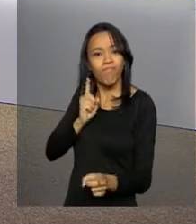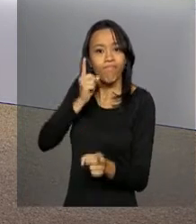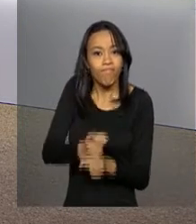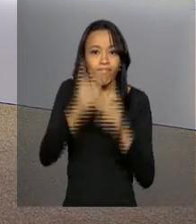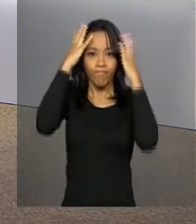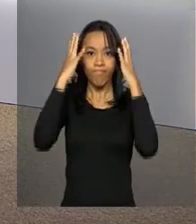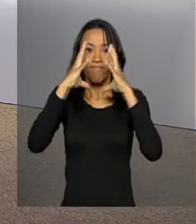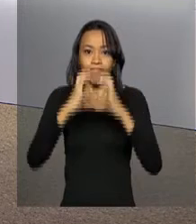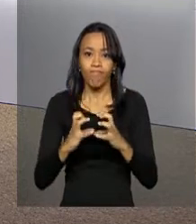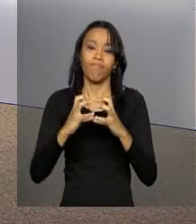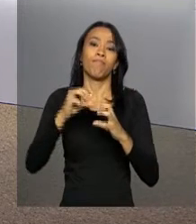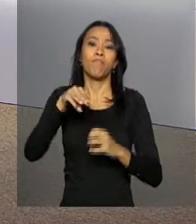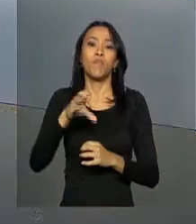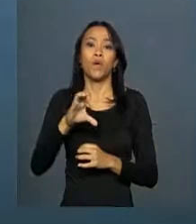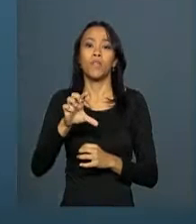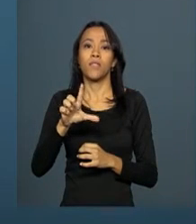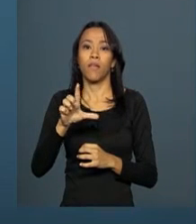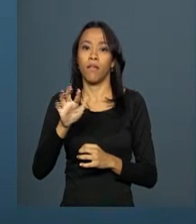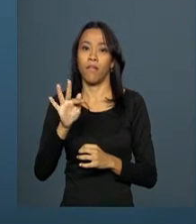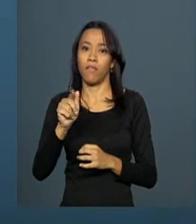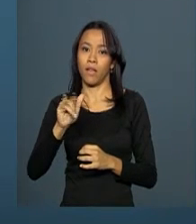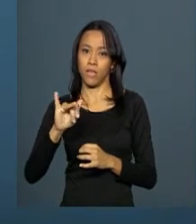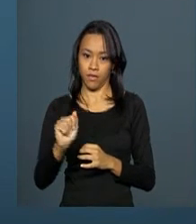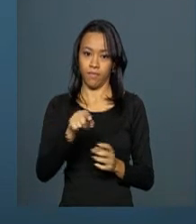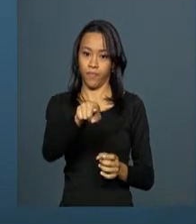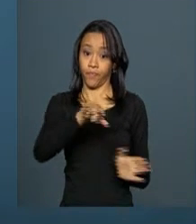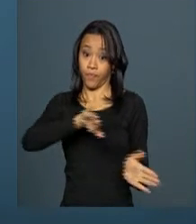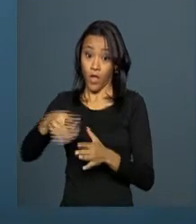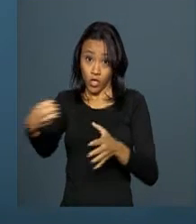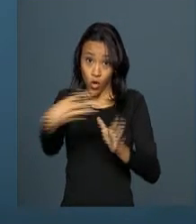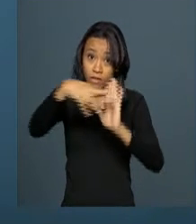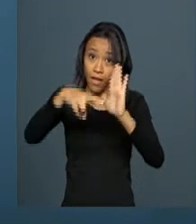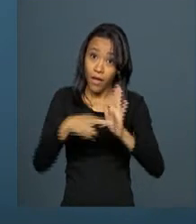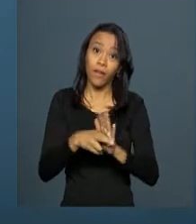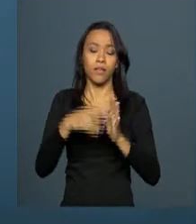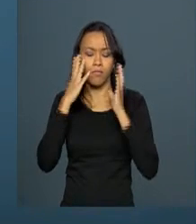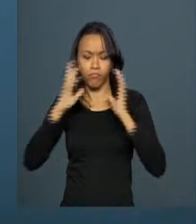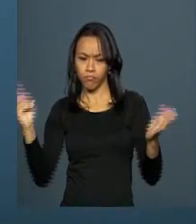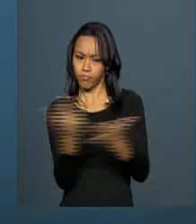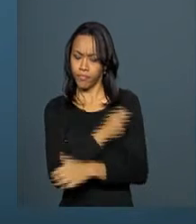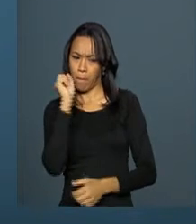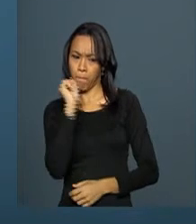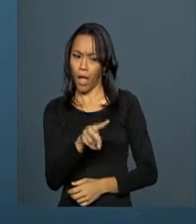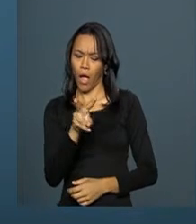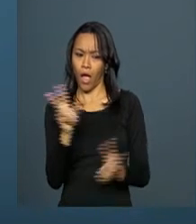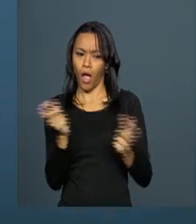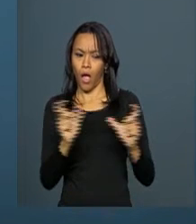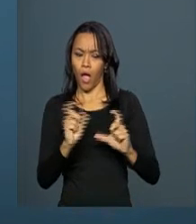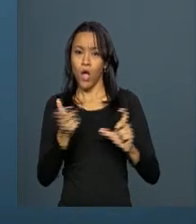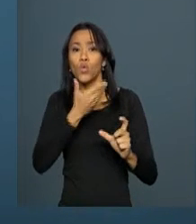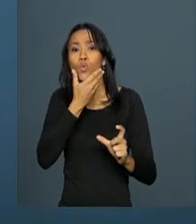microcefalia em bebês. Pelos novos critérios, vão ser considerados casos suspeitos de microcefalia os